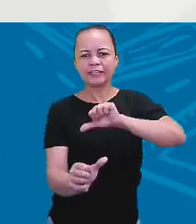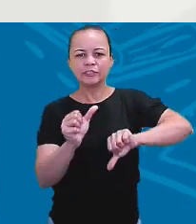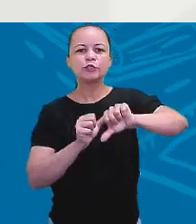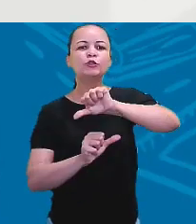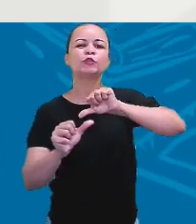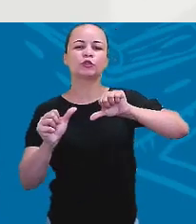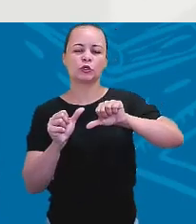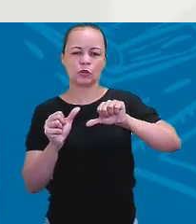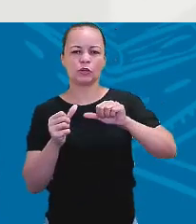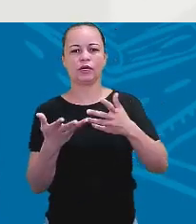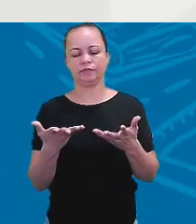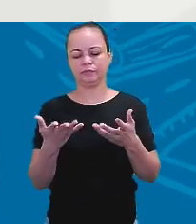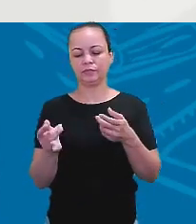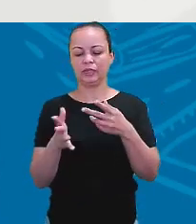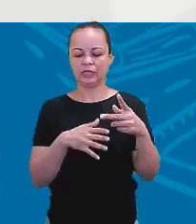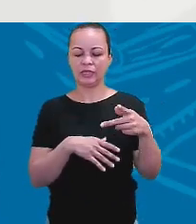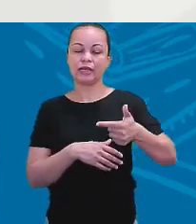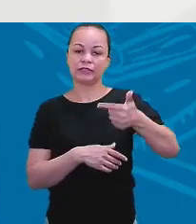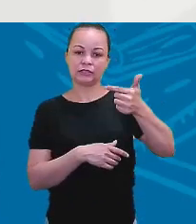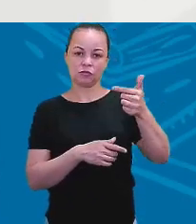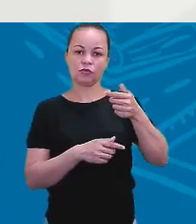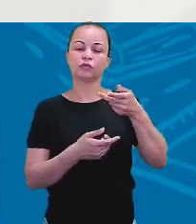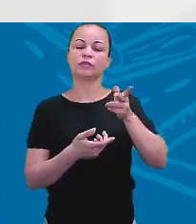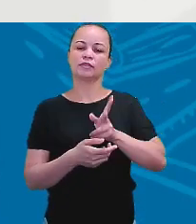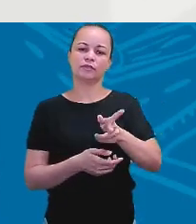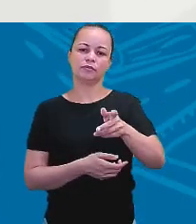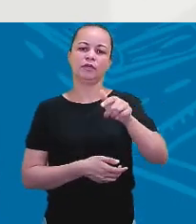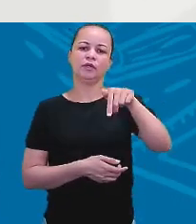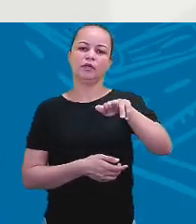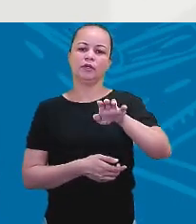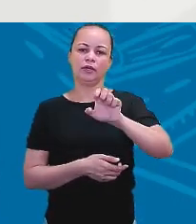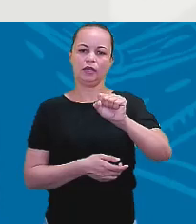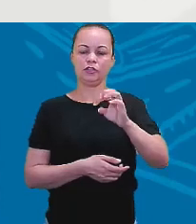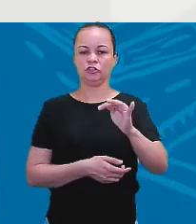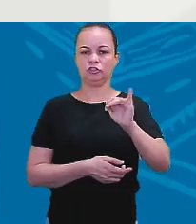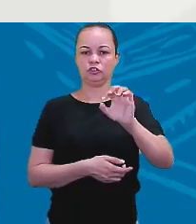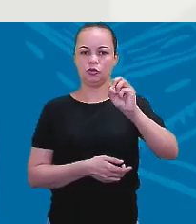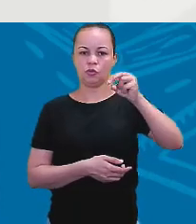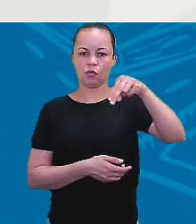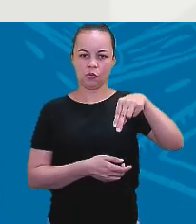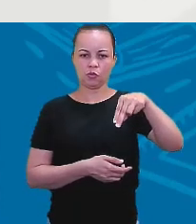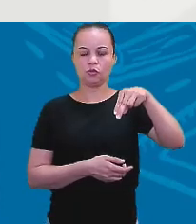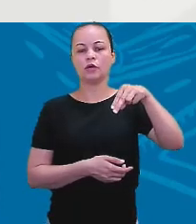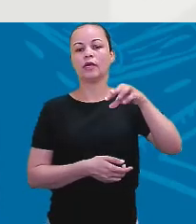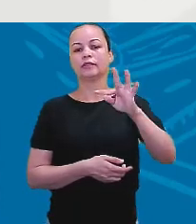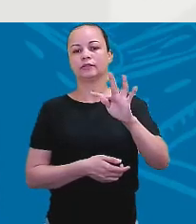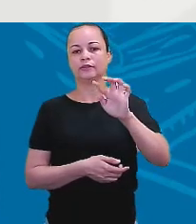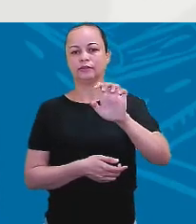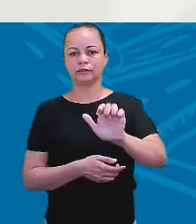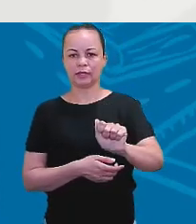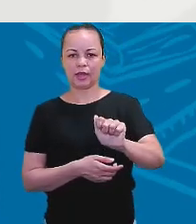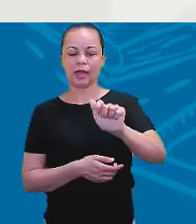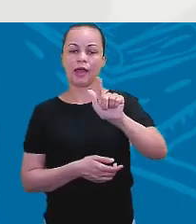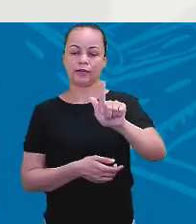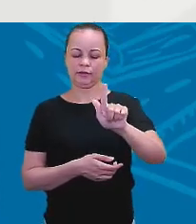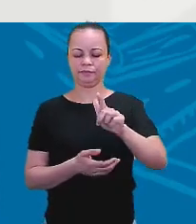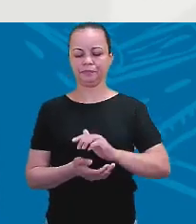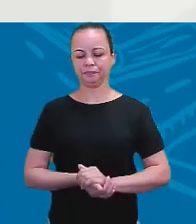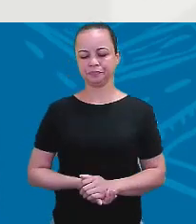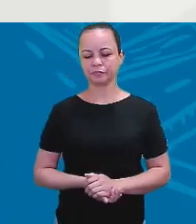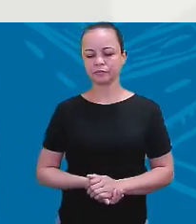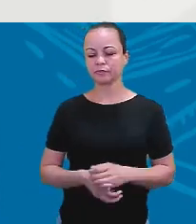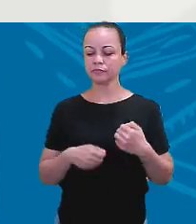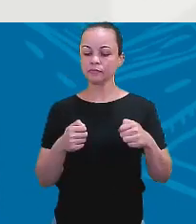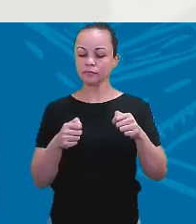sempre a question tag, tá? Vejam só. Para defini-los, é necessário,